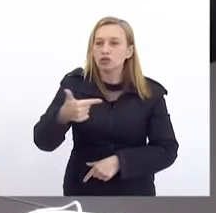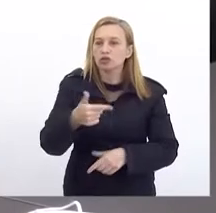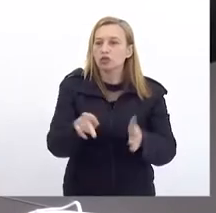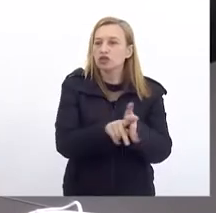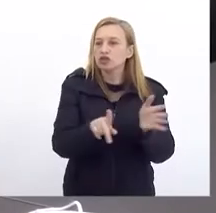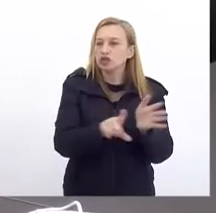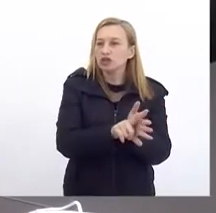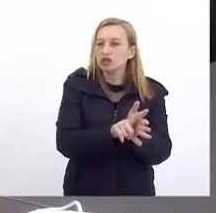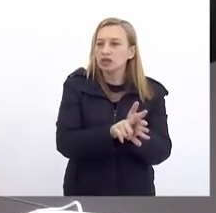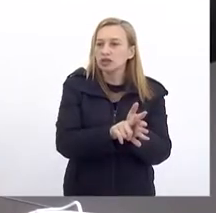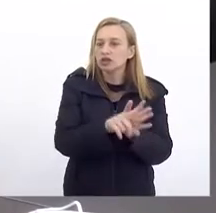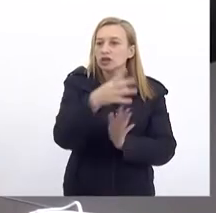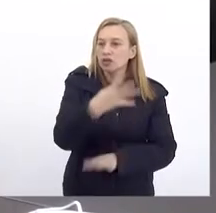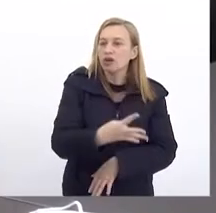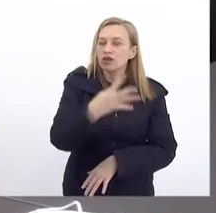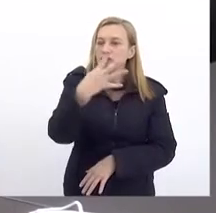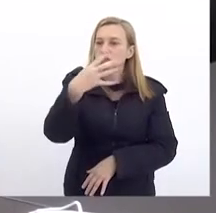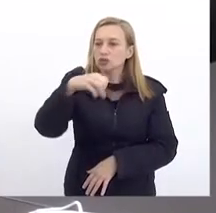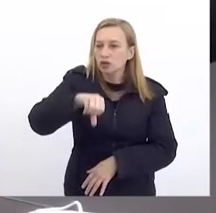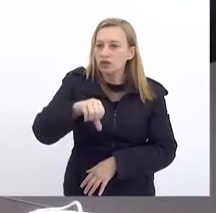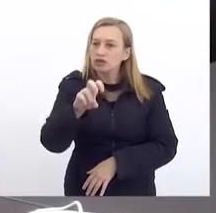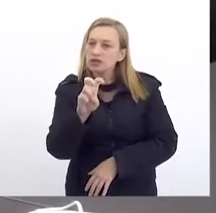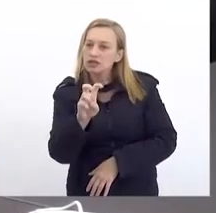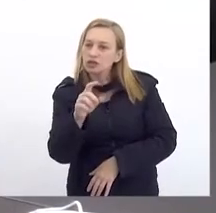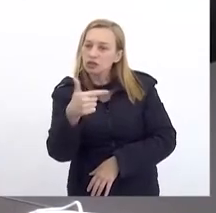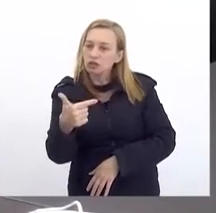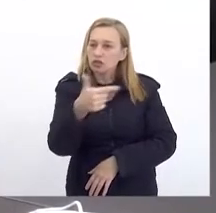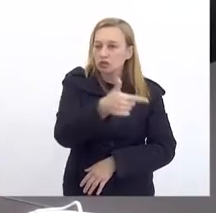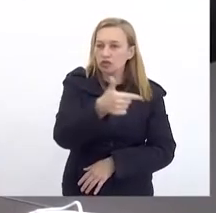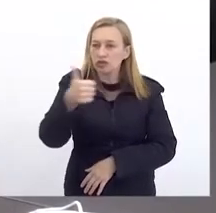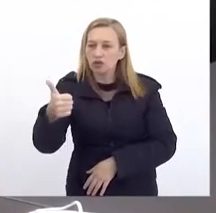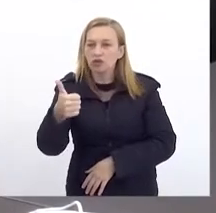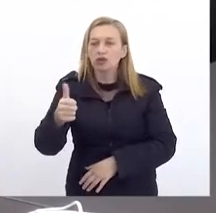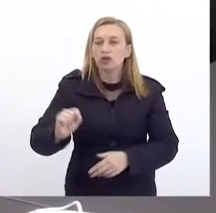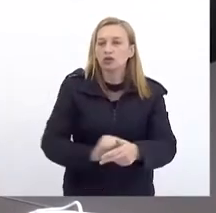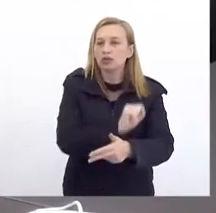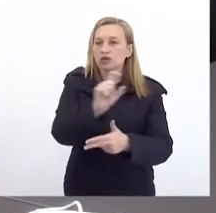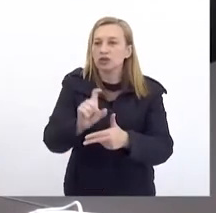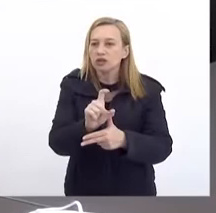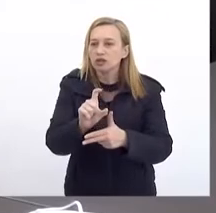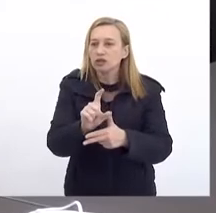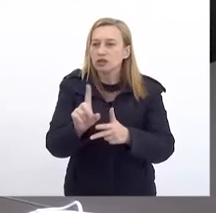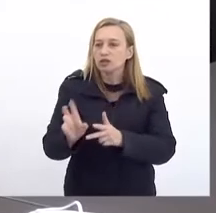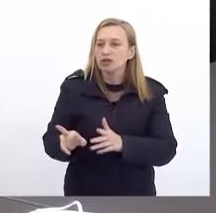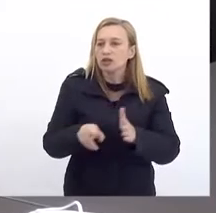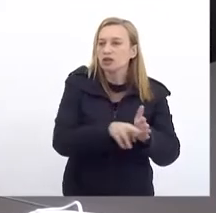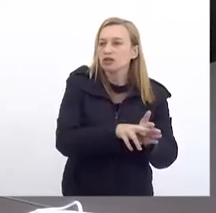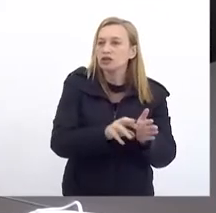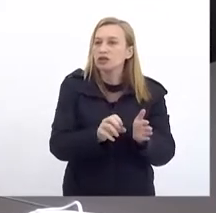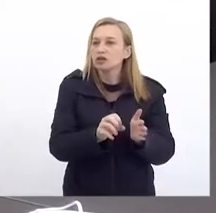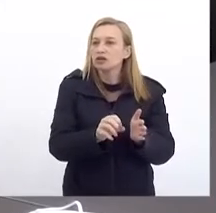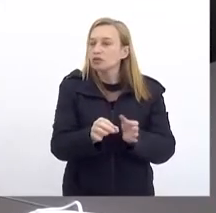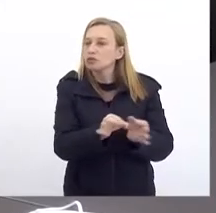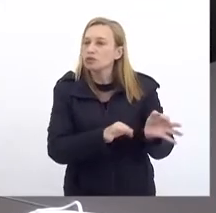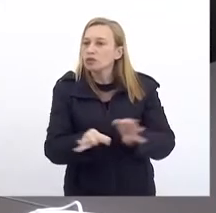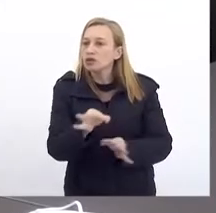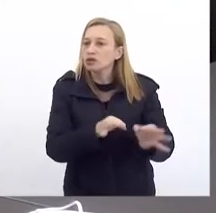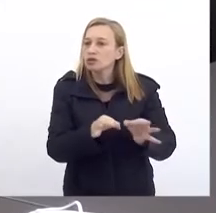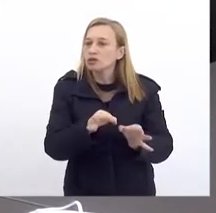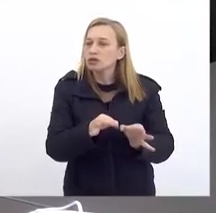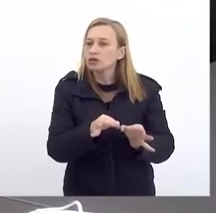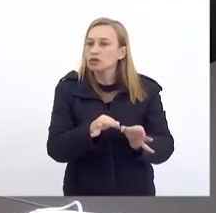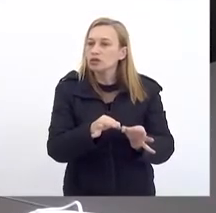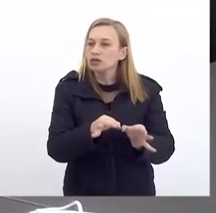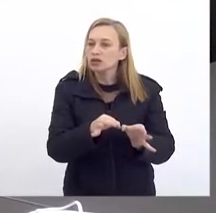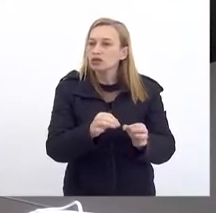nº 4952-2021 do Poder Executivo que dispõe sobre a revisão de 2022 do Plano Plurianual